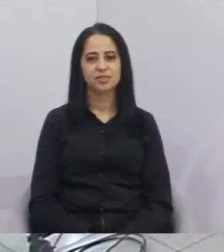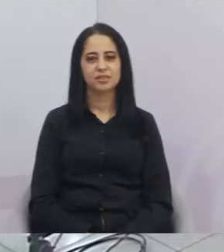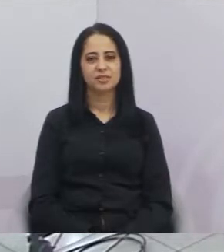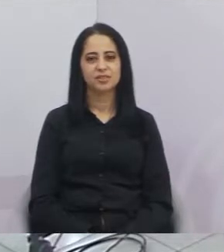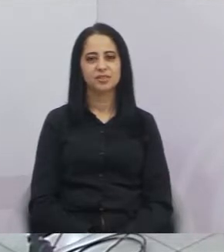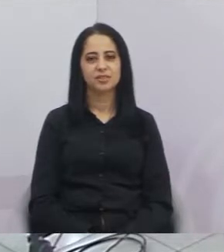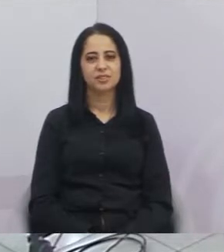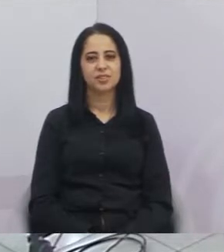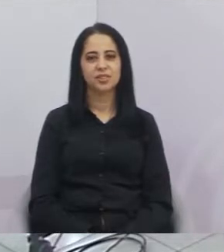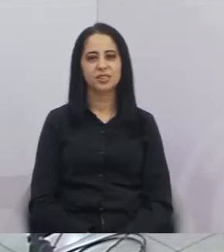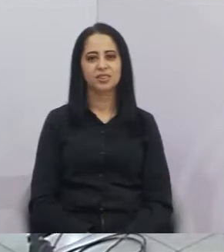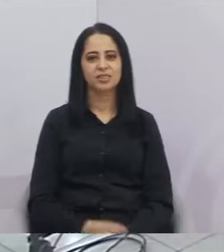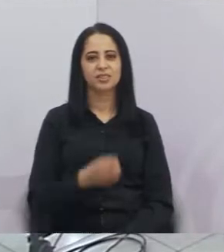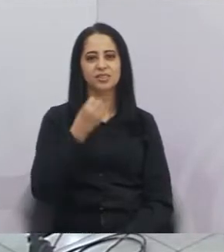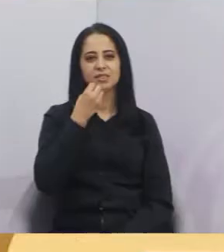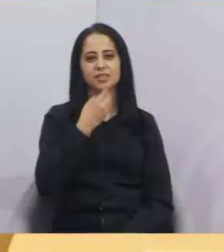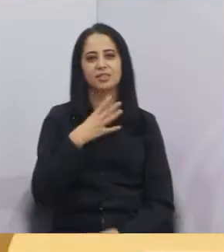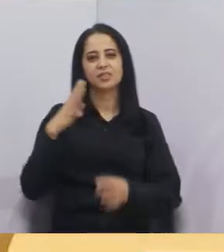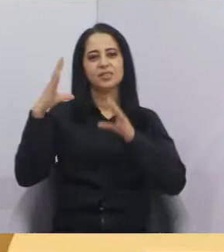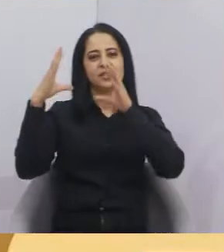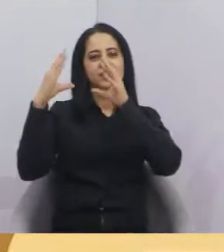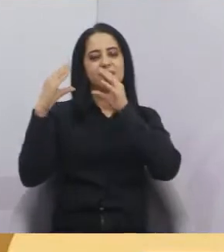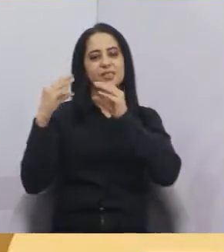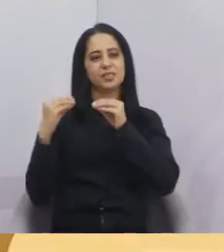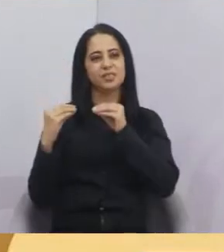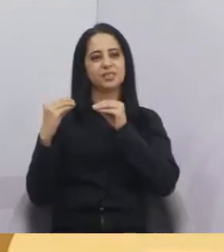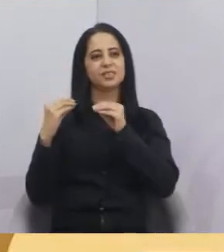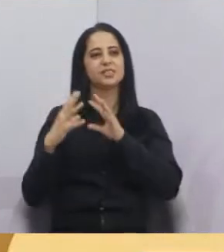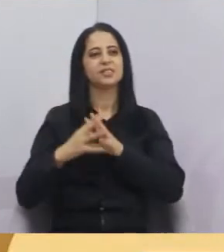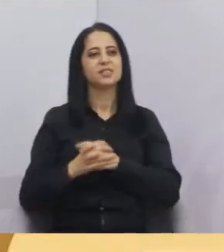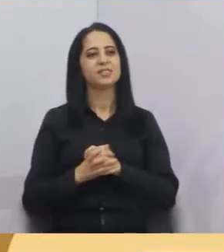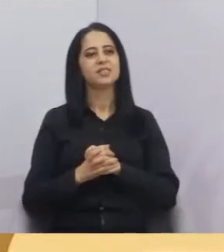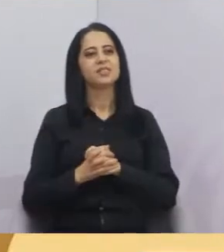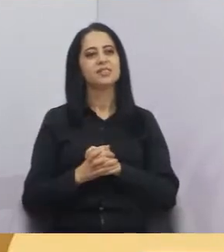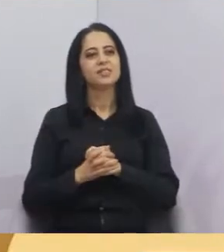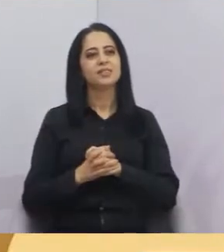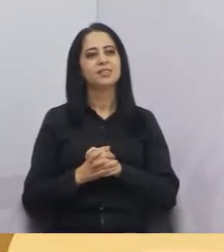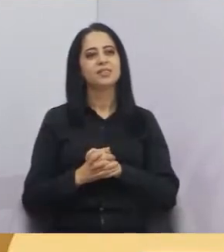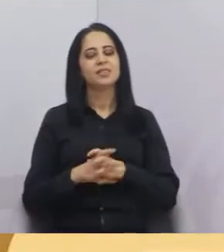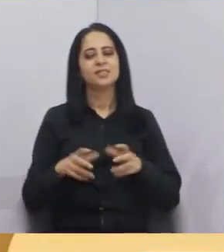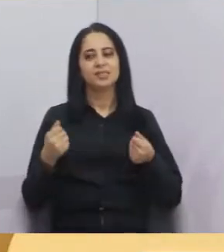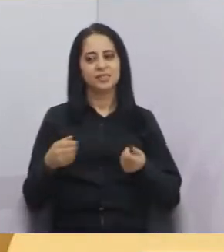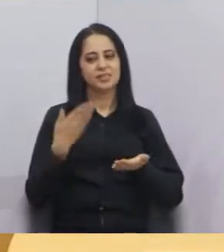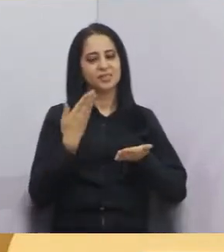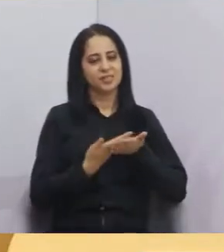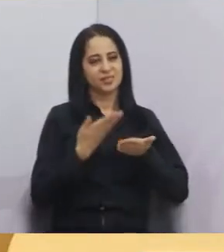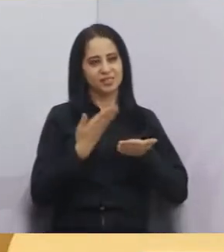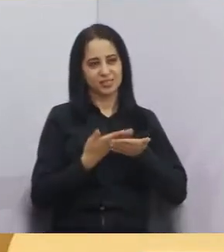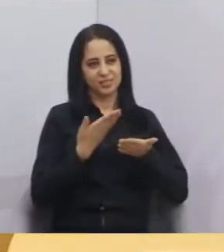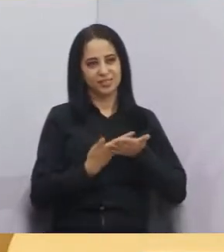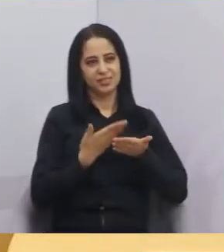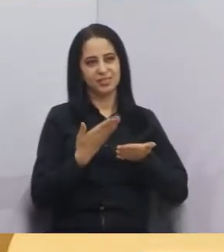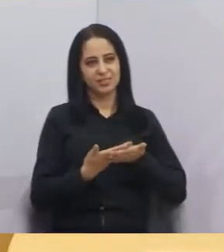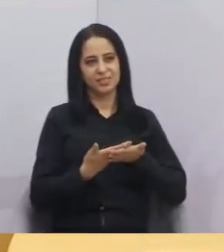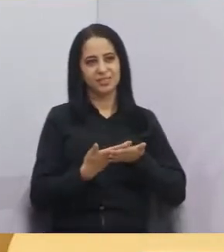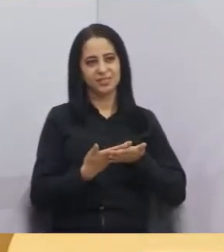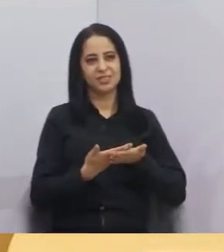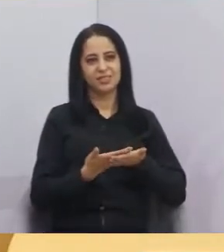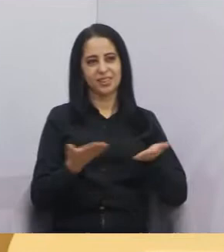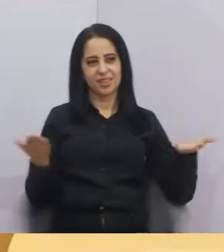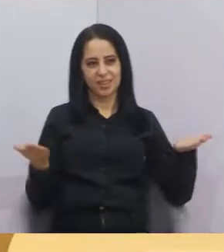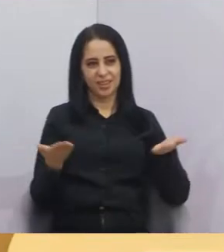Boa noite a todos. Daqui a pouco, bom dia. Presidente, vamos estudar o caso aí na casa, presidente? Chegar essa hora para falar na tribuna.